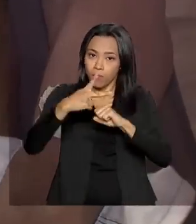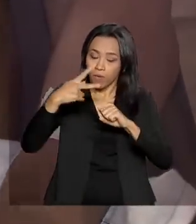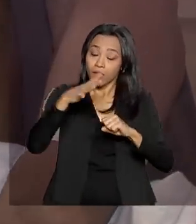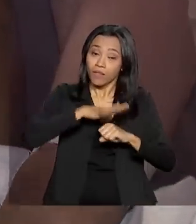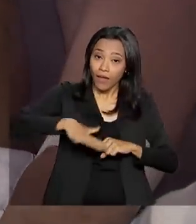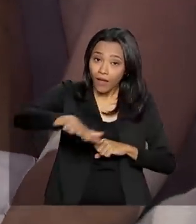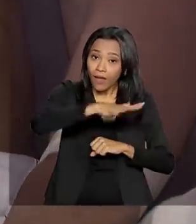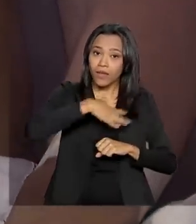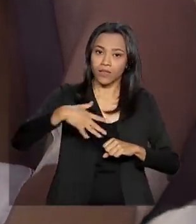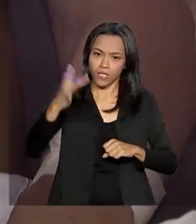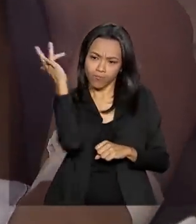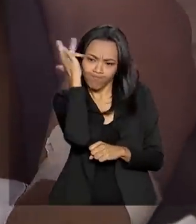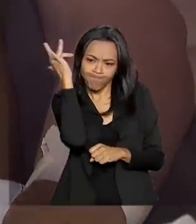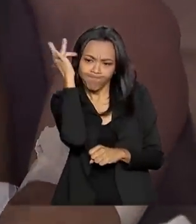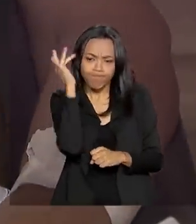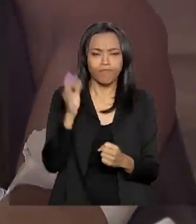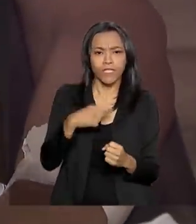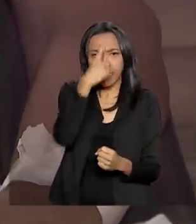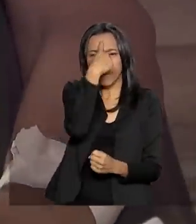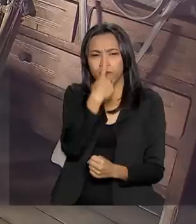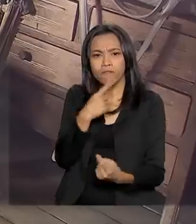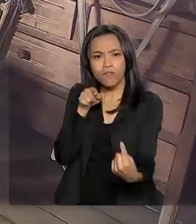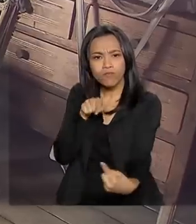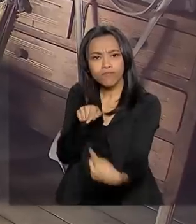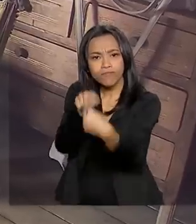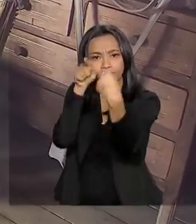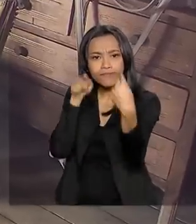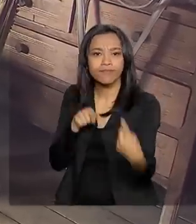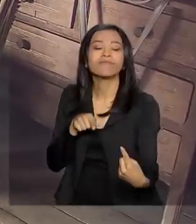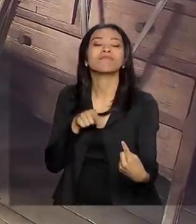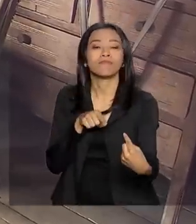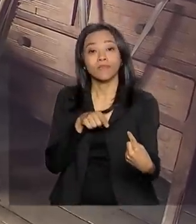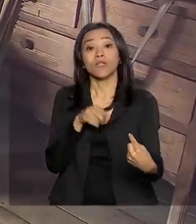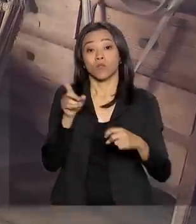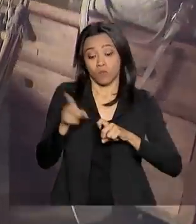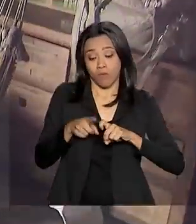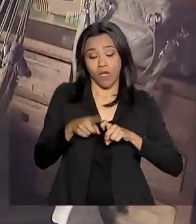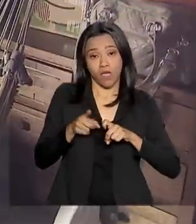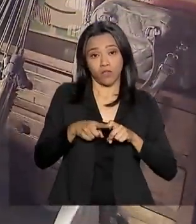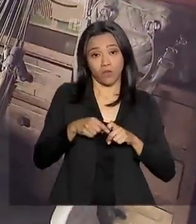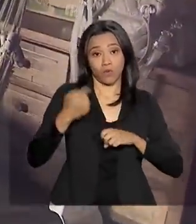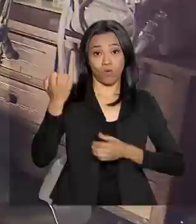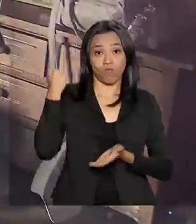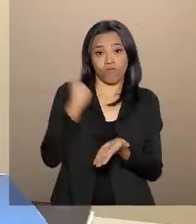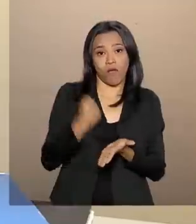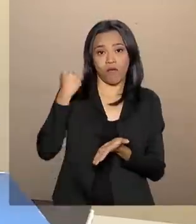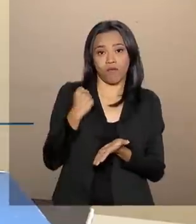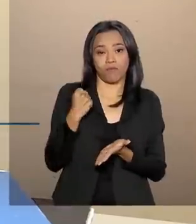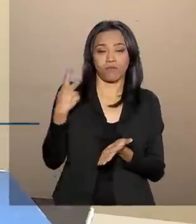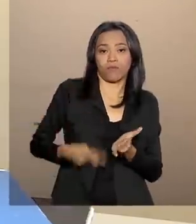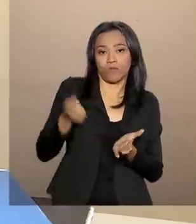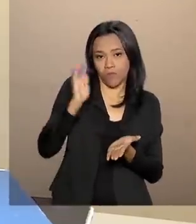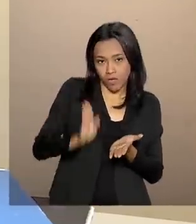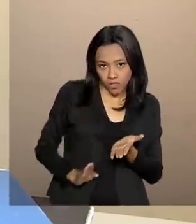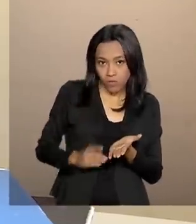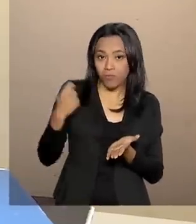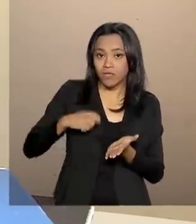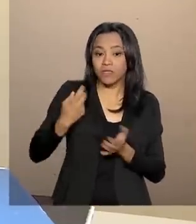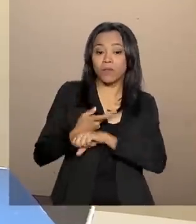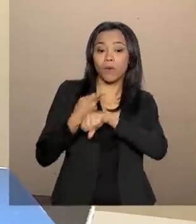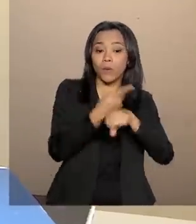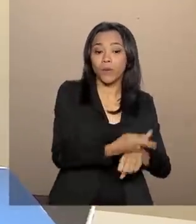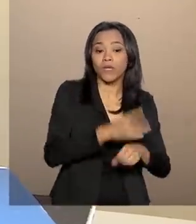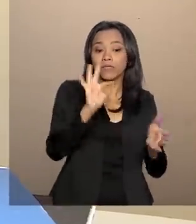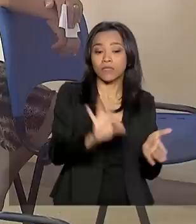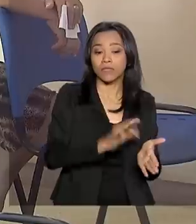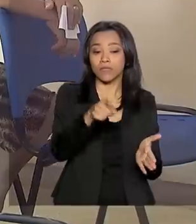preferencialmente com perfil para atenção primária. Os médicos com registro profissional brasileiro devem se inscrever nos